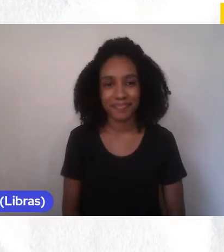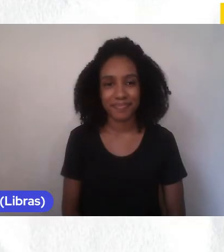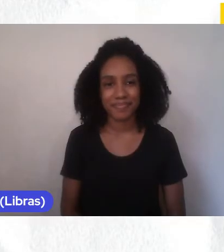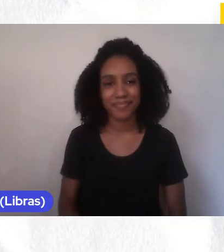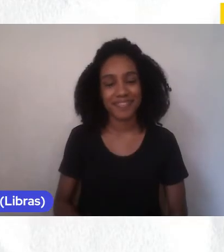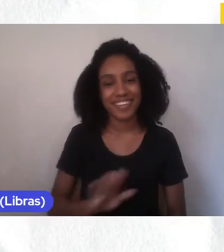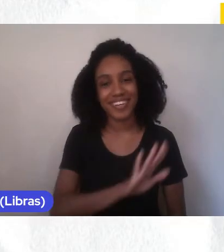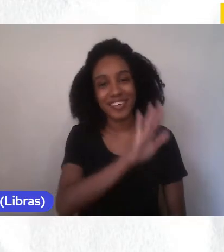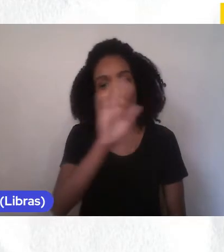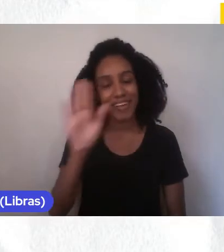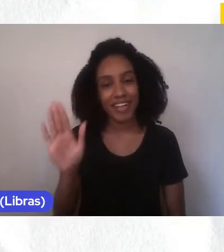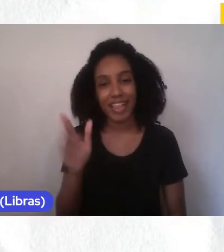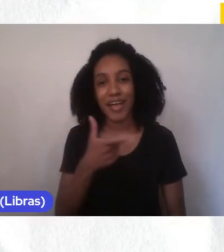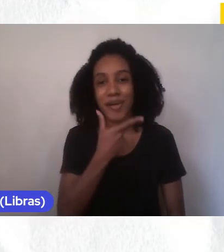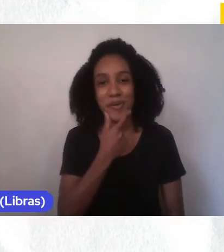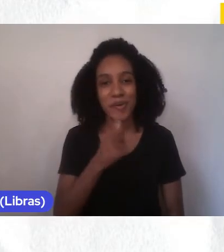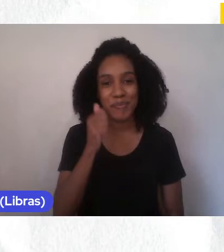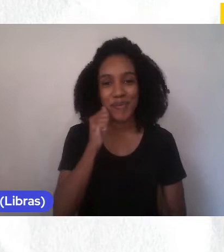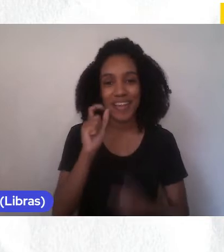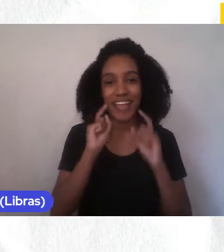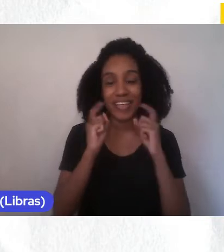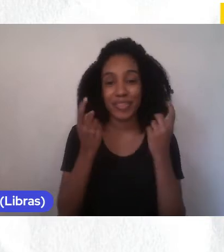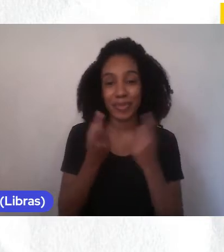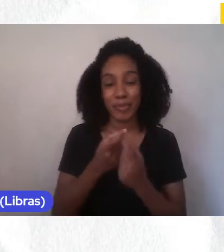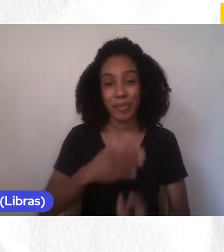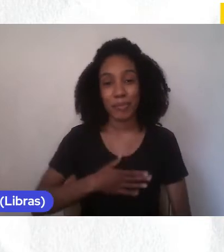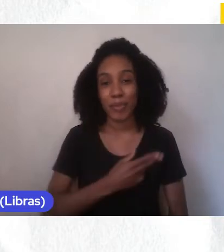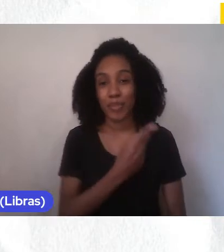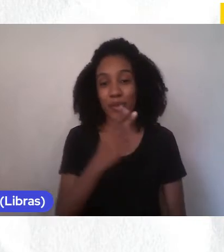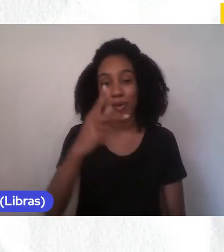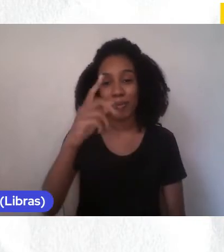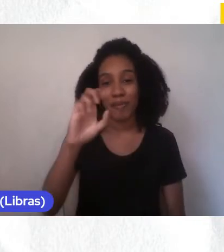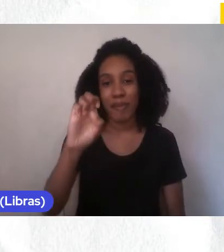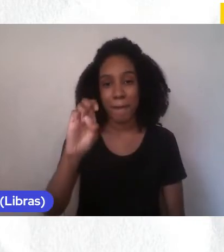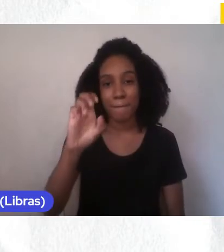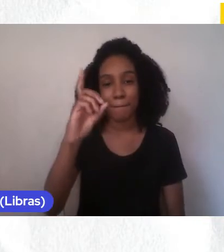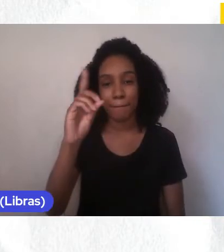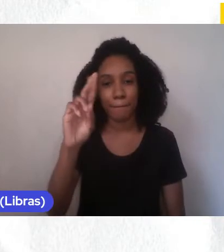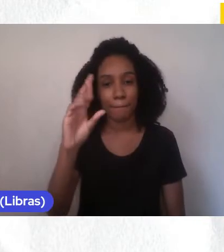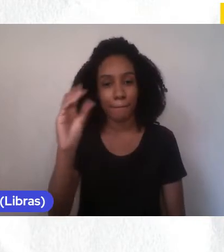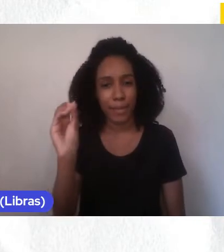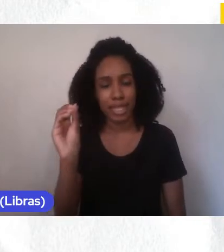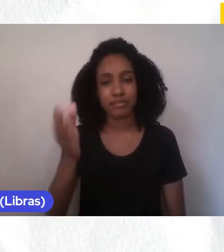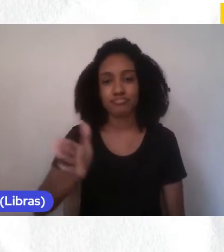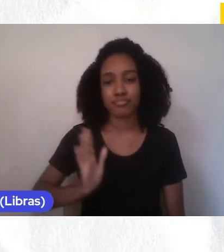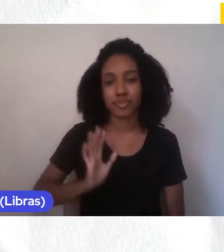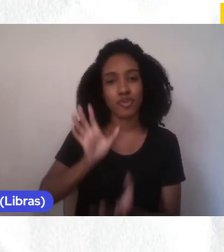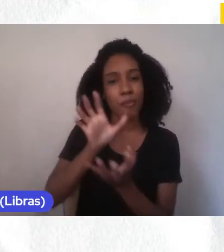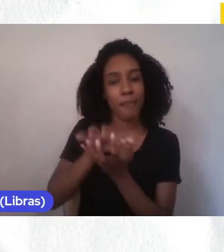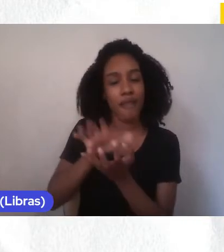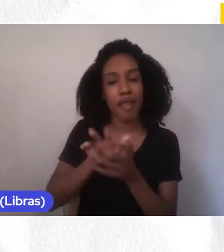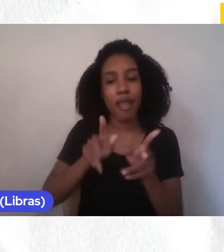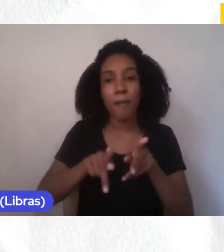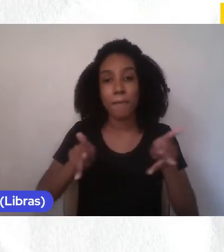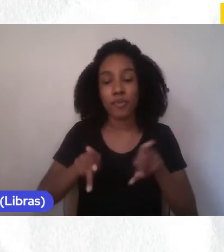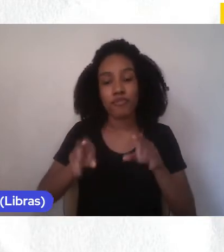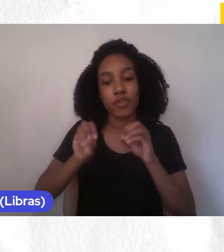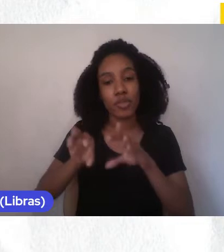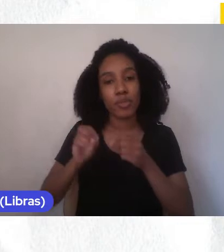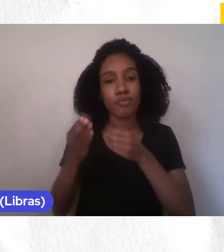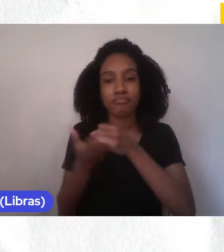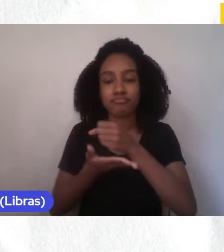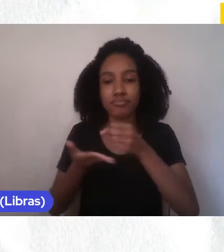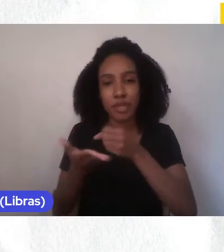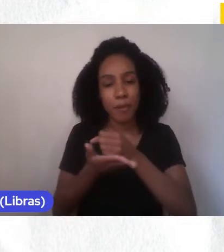Olá a todas, todos e todes, sou Pedro Castelan, sou pernambucano, professor da educação básica no segmento do